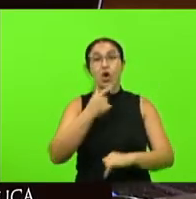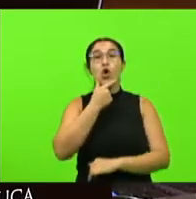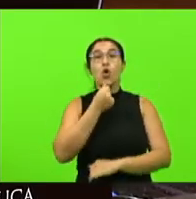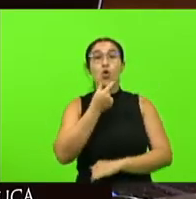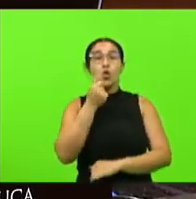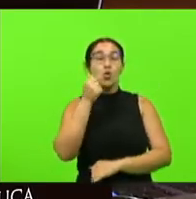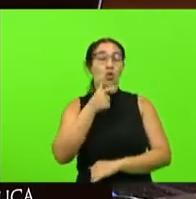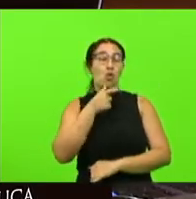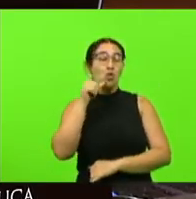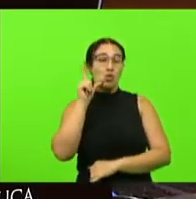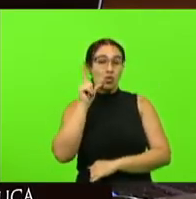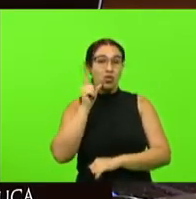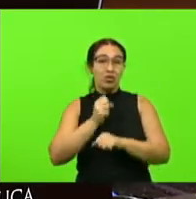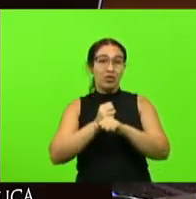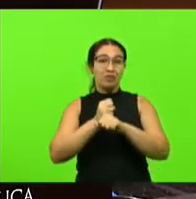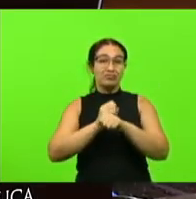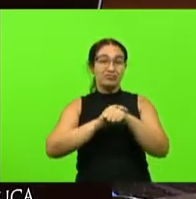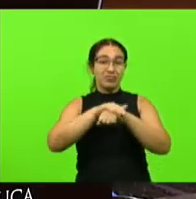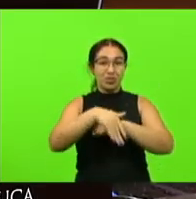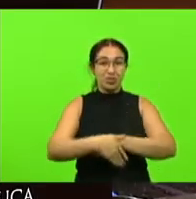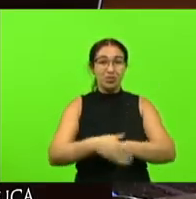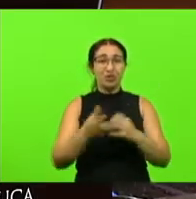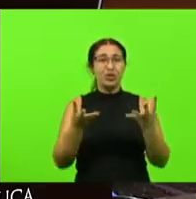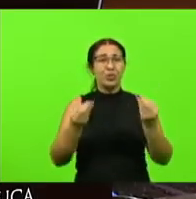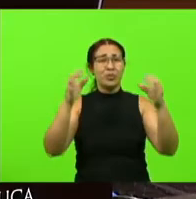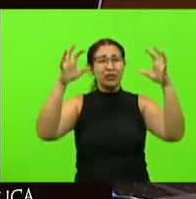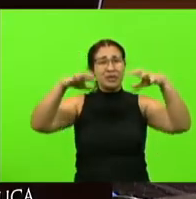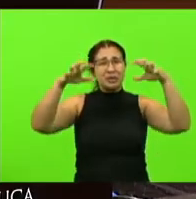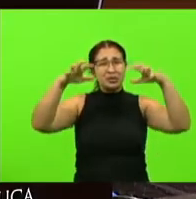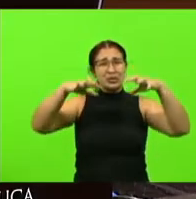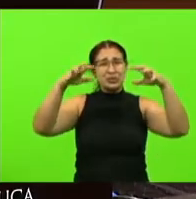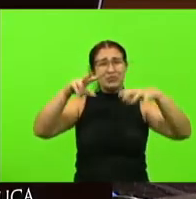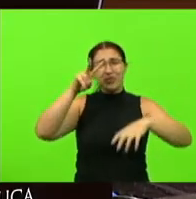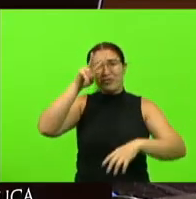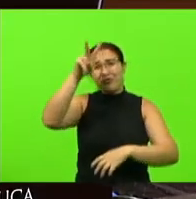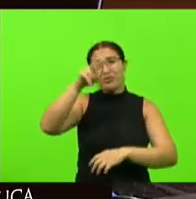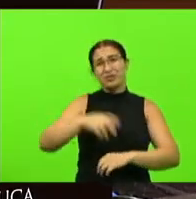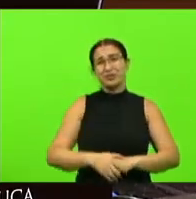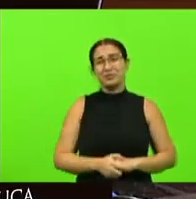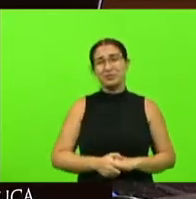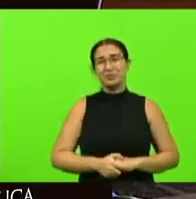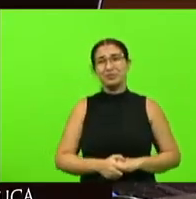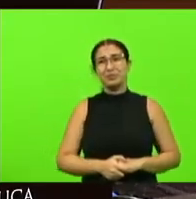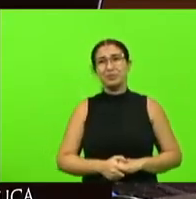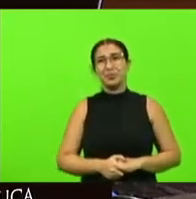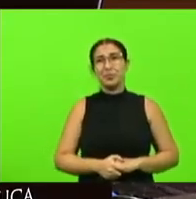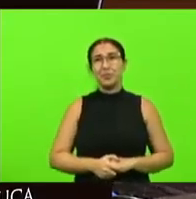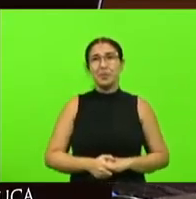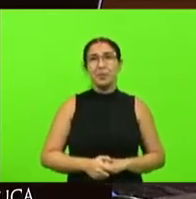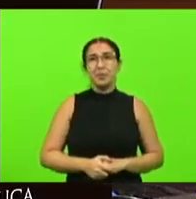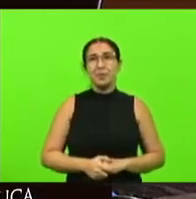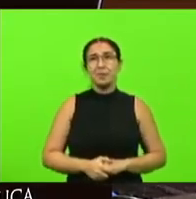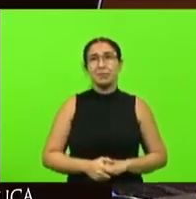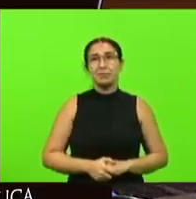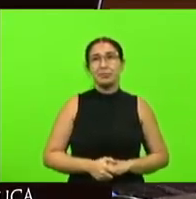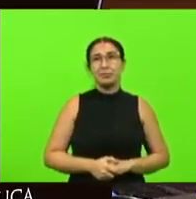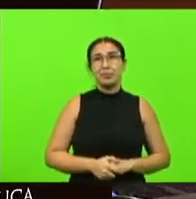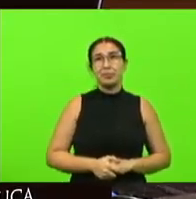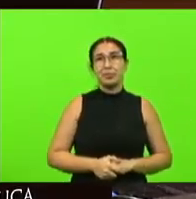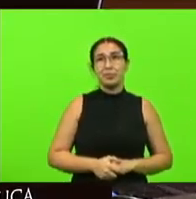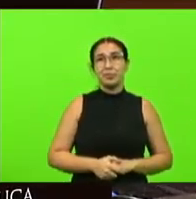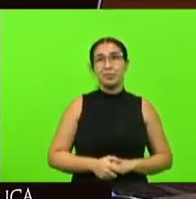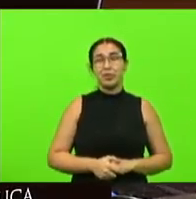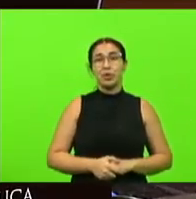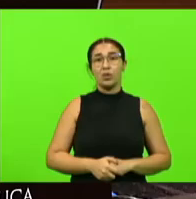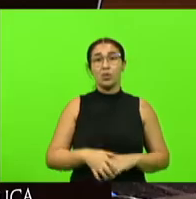fortes chuvas abalaram o estado de Santa Catarina mais um minuto principalmente o sul de